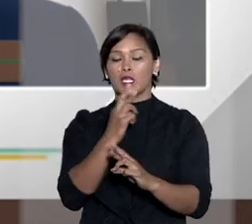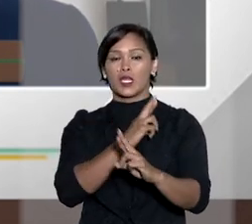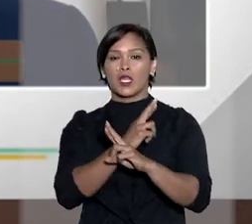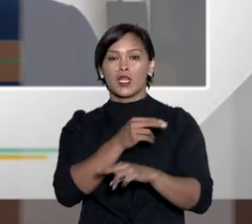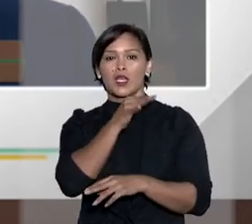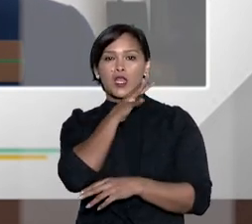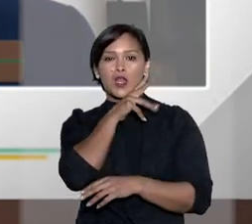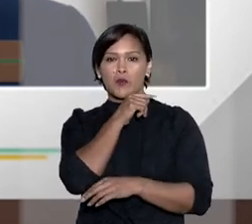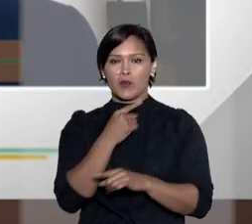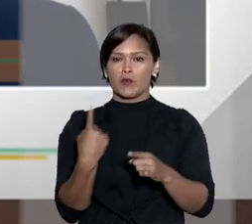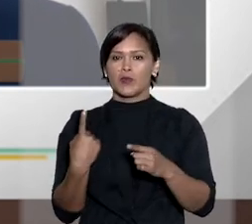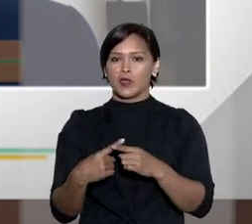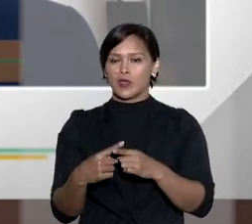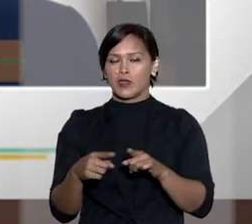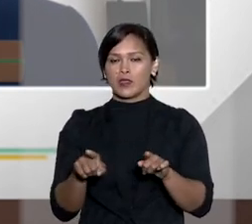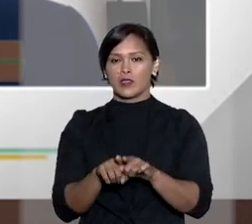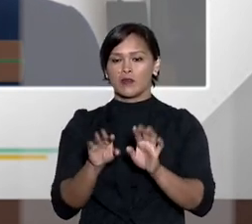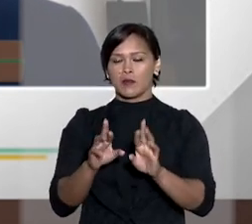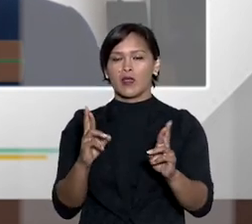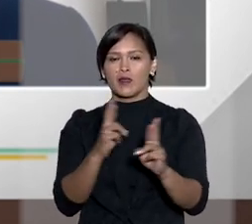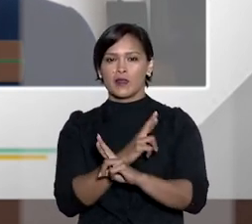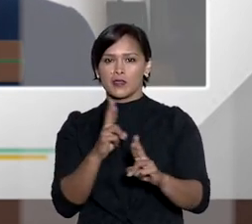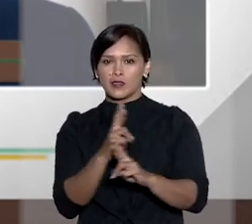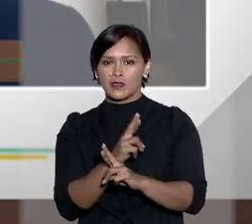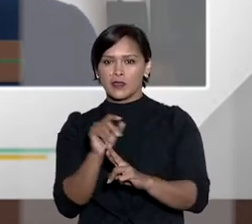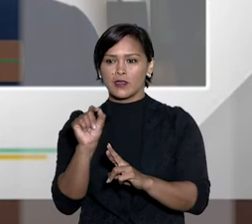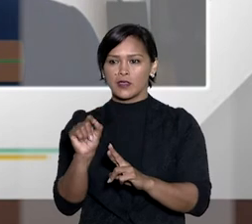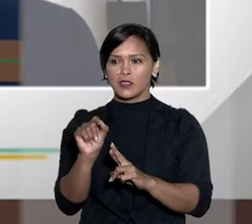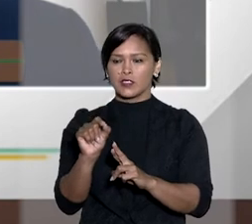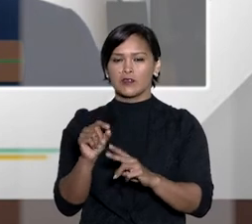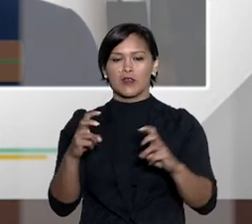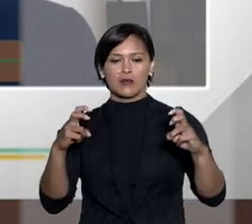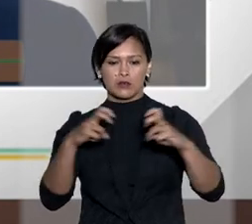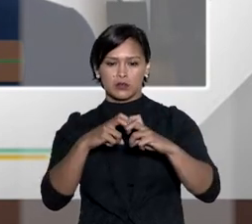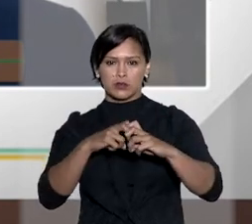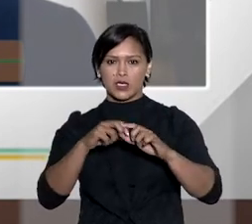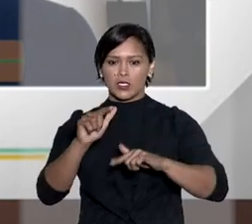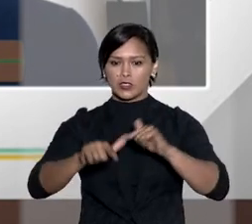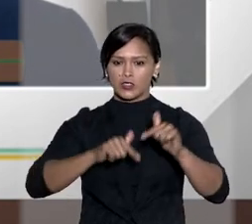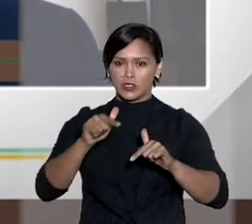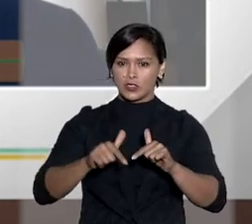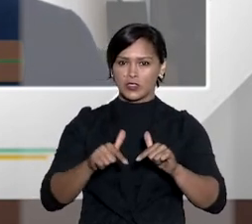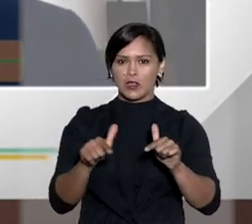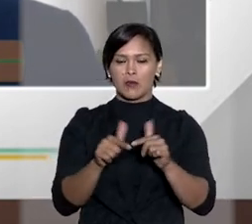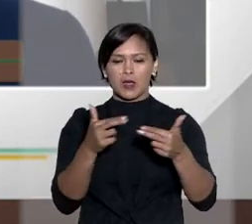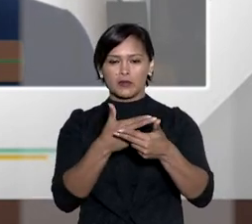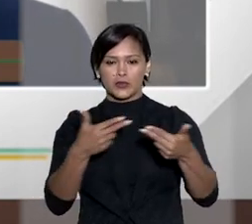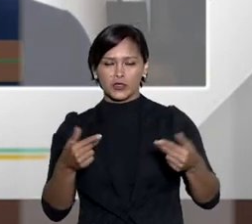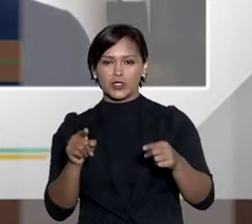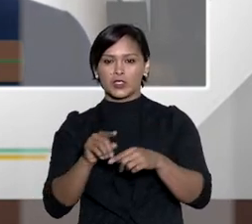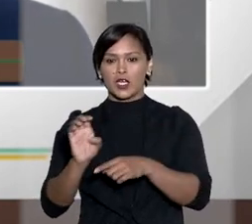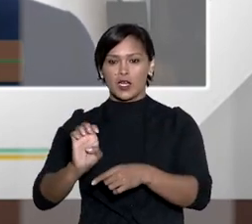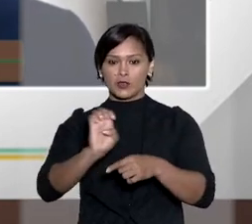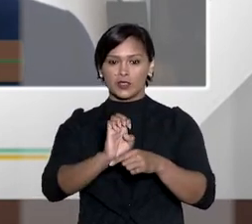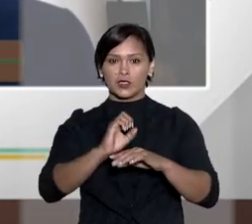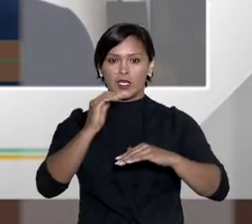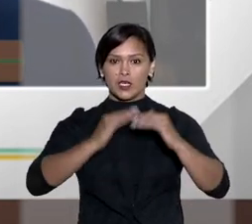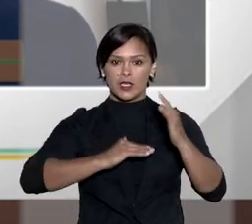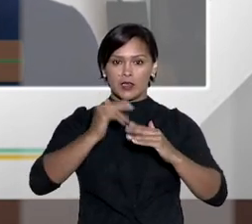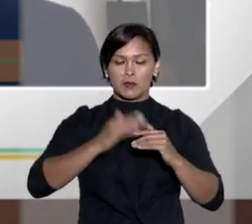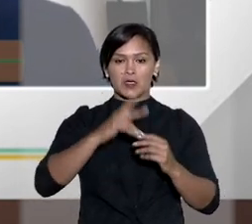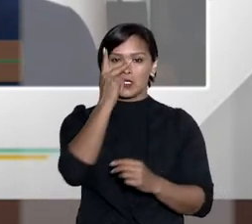e de interesse da fazenda pública bem como as relativas a acidente de trabalho